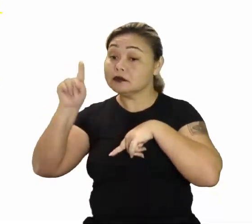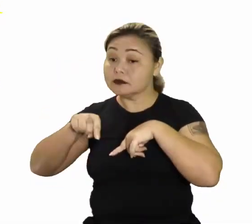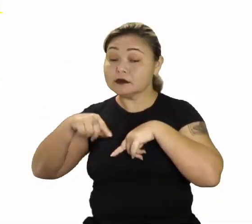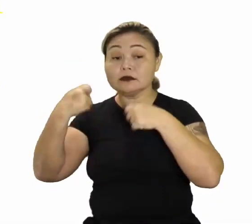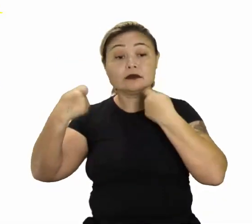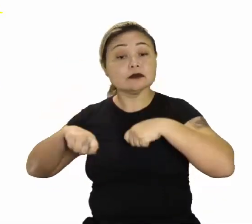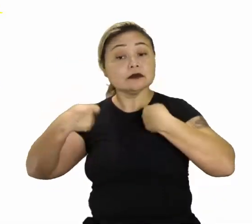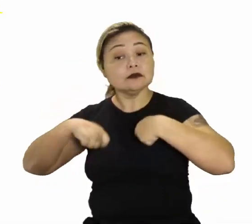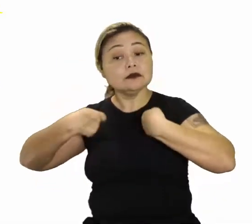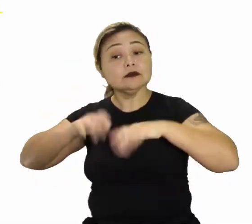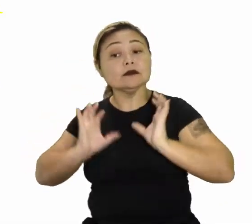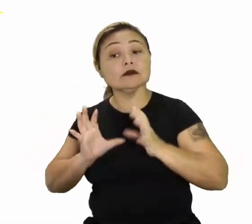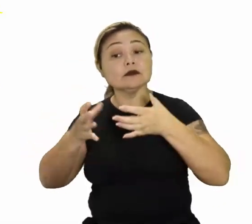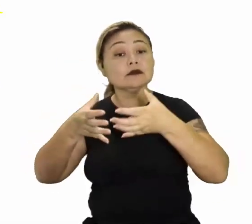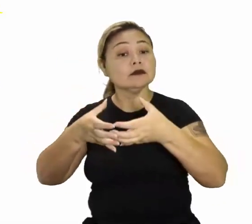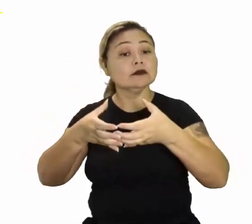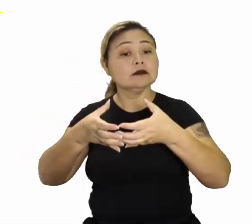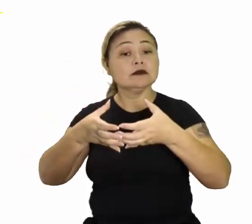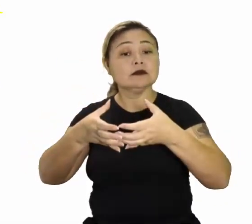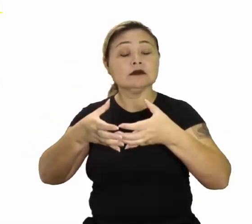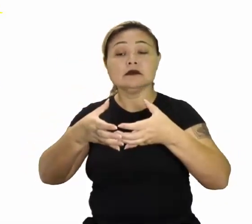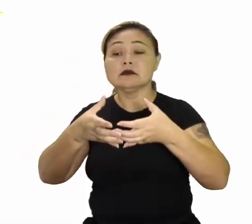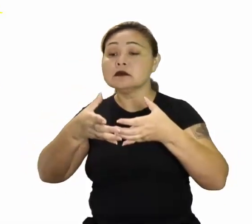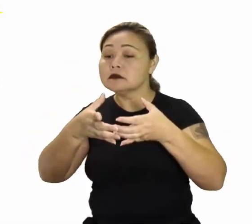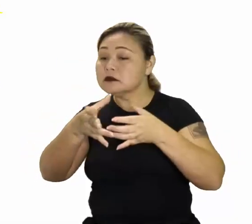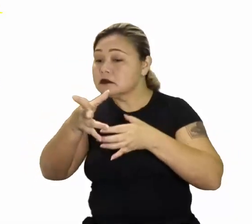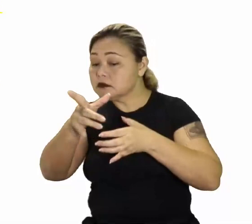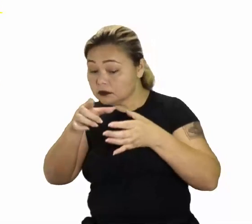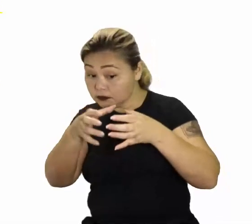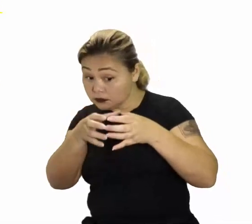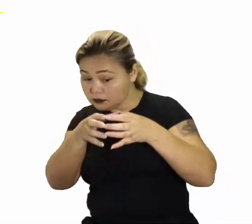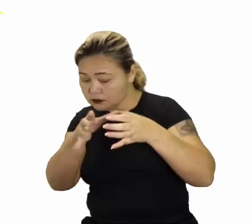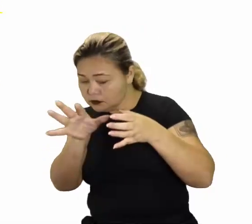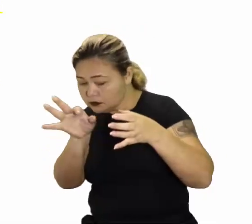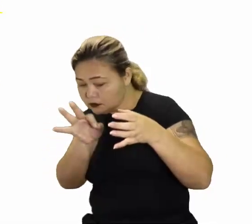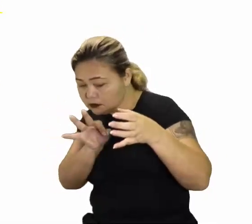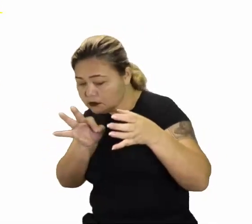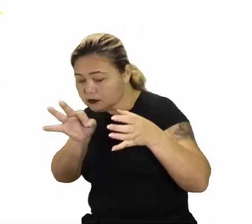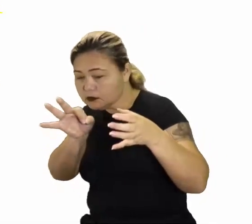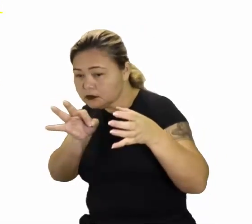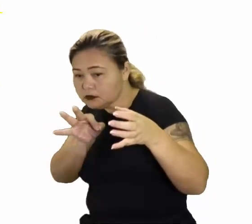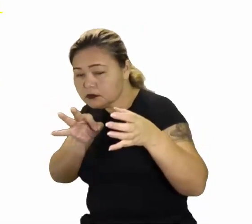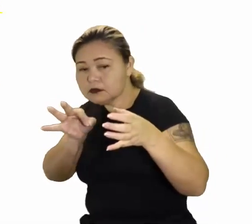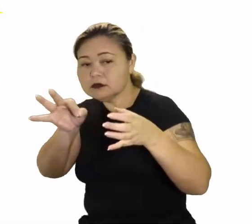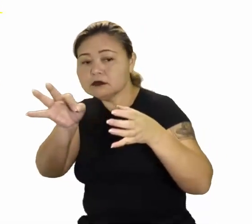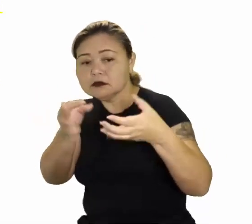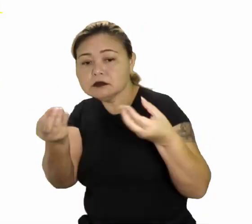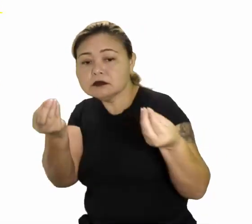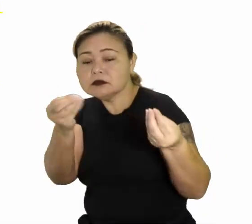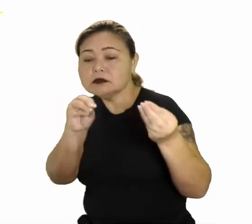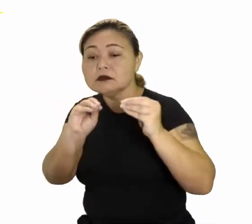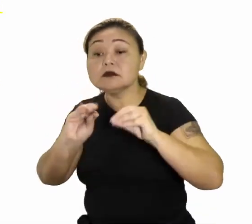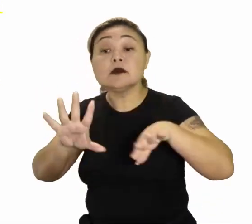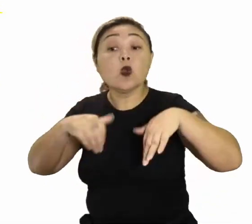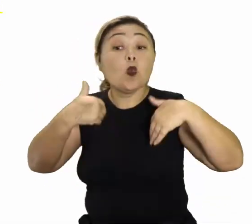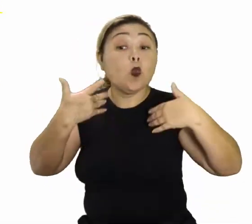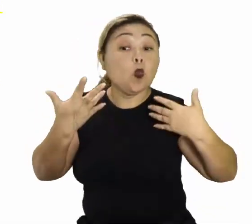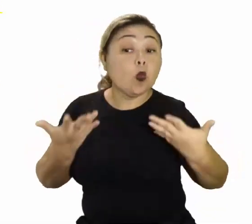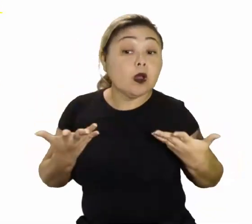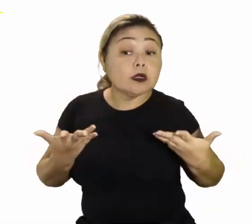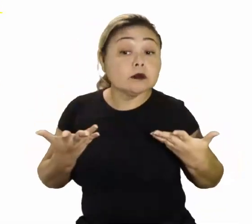preciso agrupar de forma ordenada os componentes. Quais